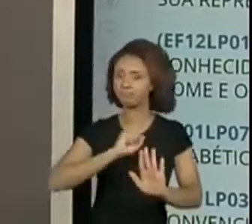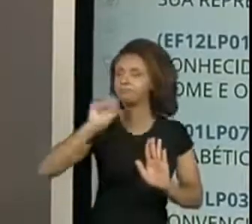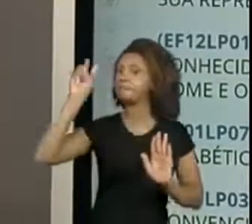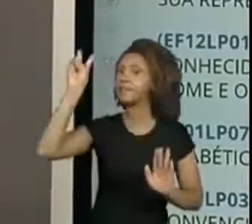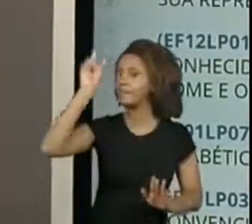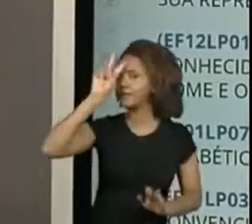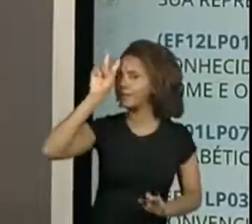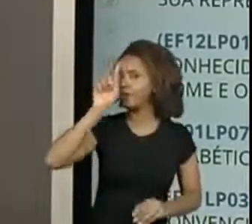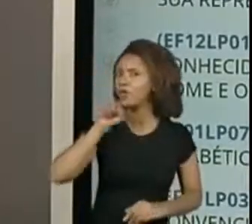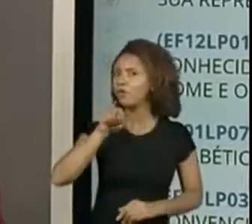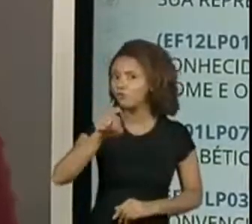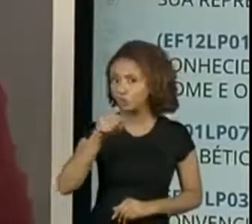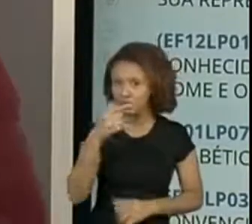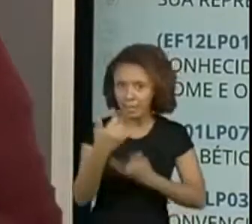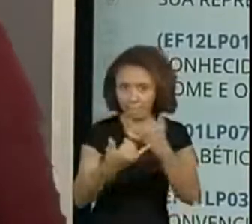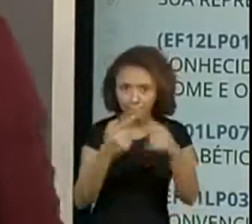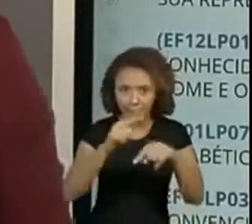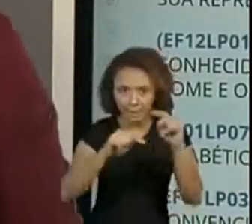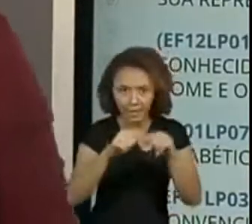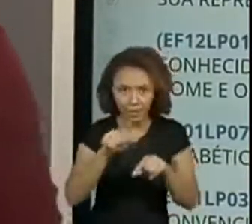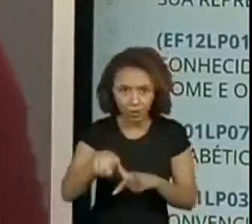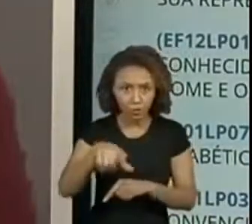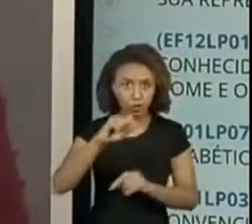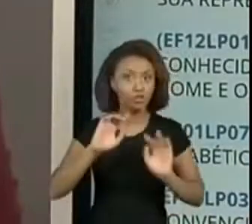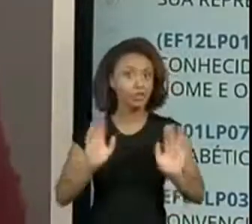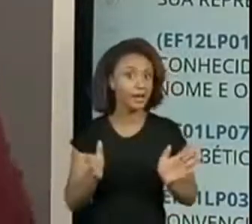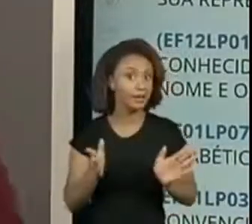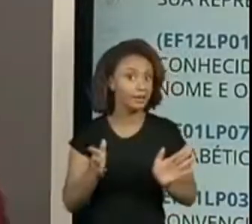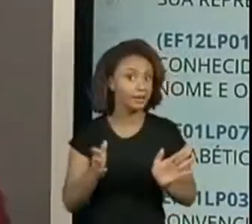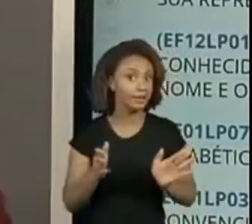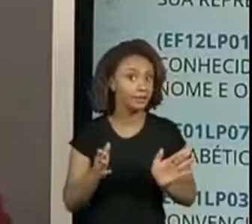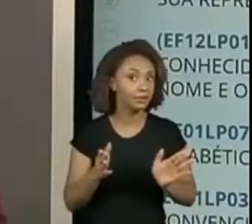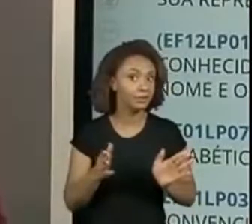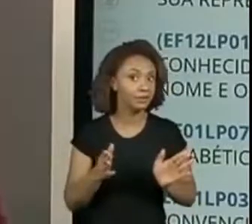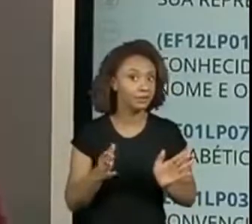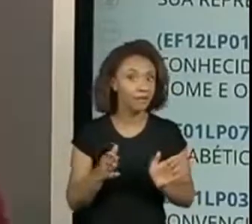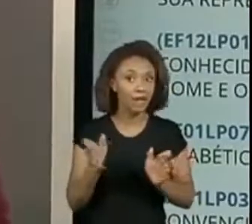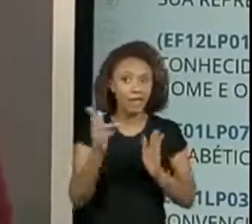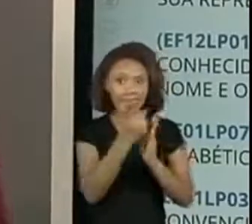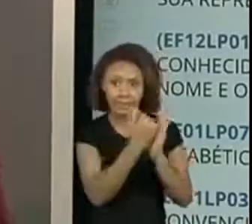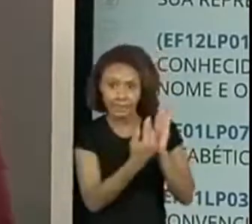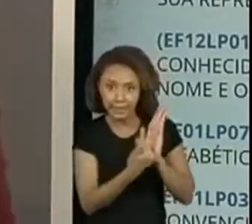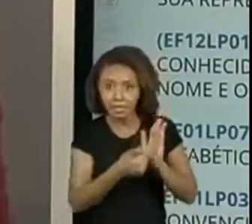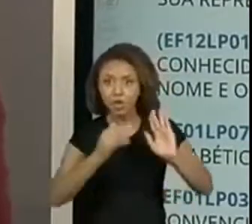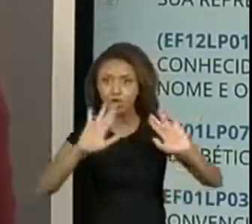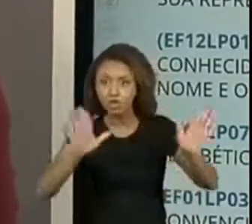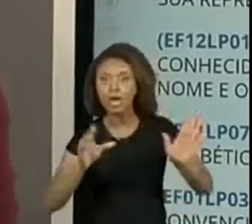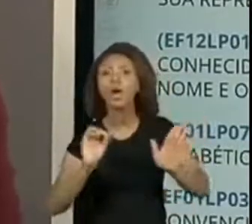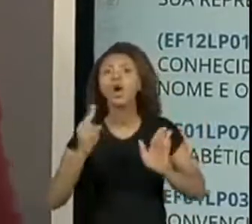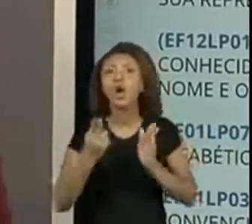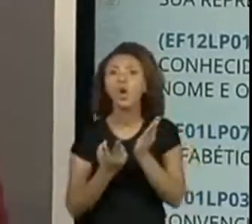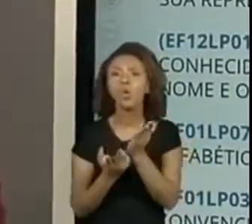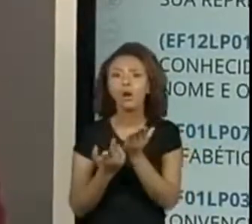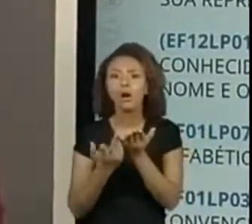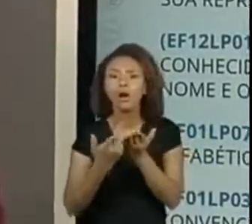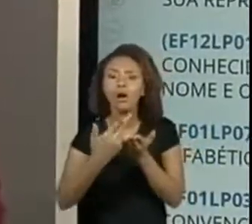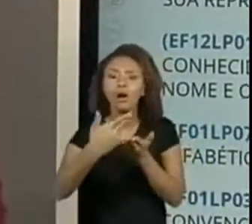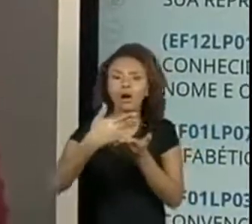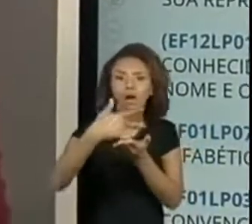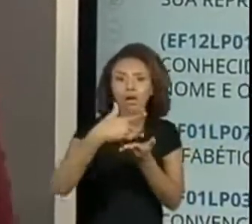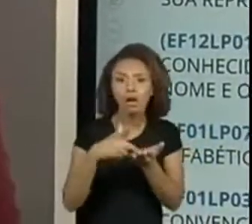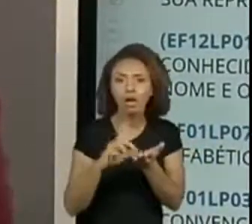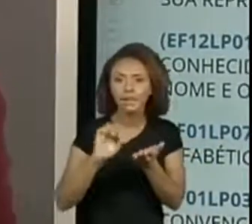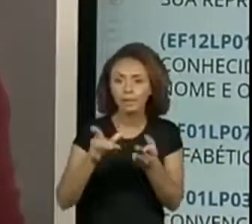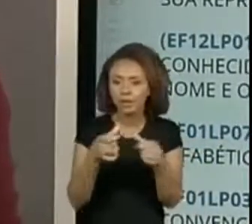você já escolheu o seu brinquedo preferido? Já fez o desenho ou recortou uma imagem e fez uma